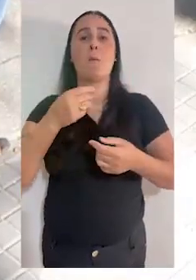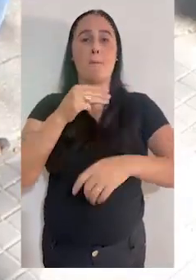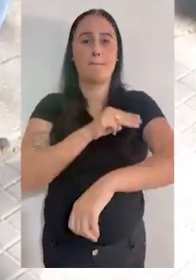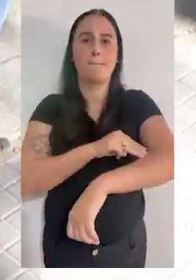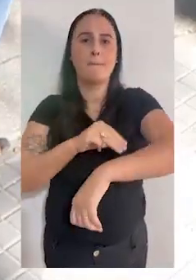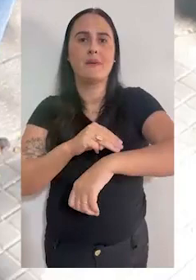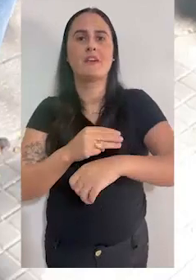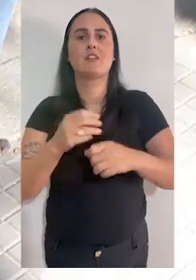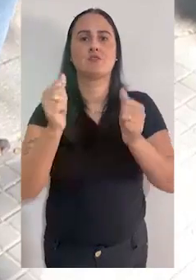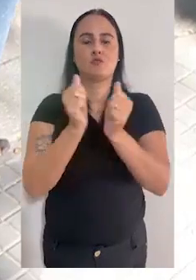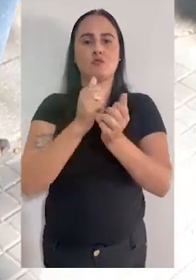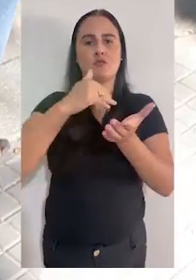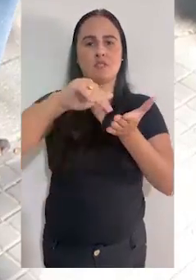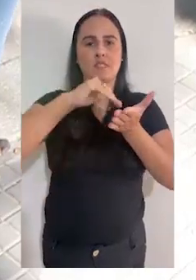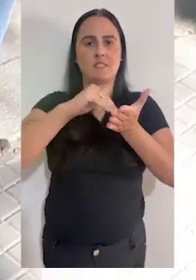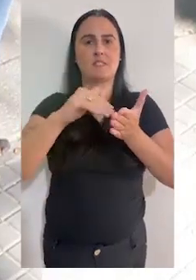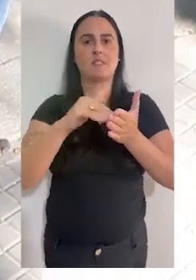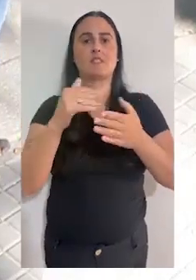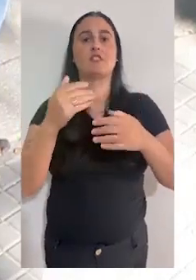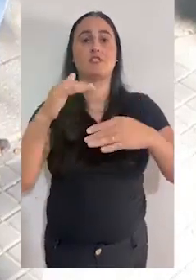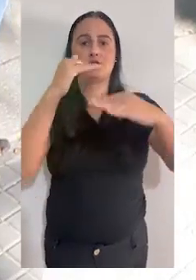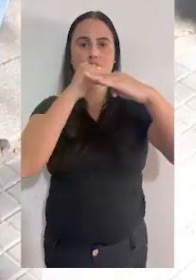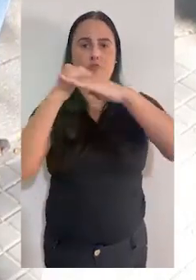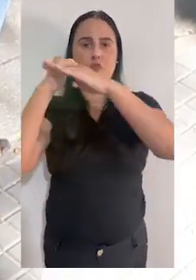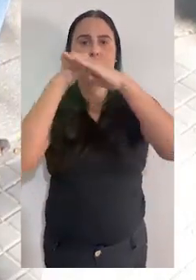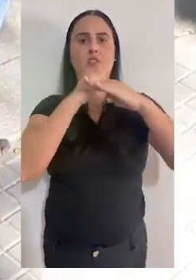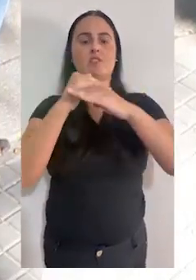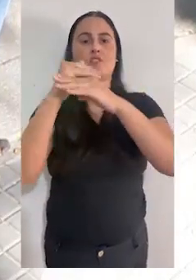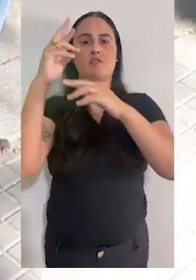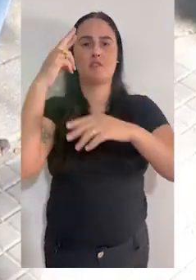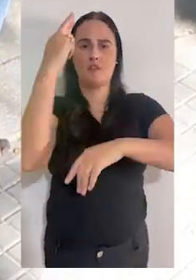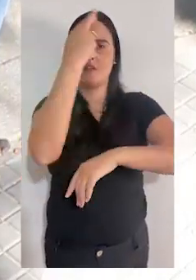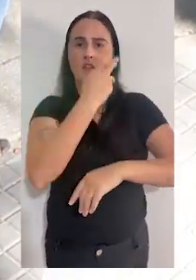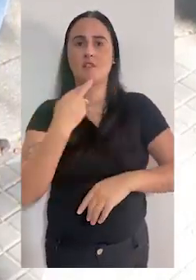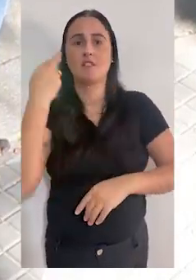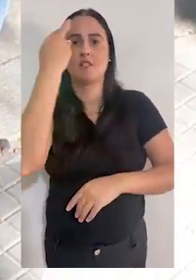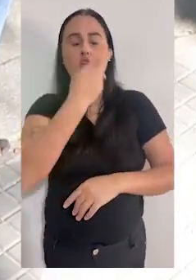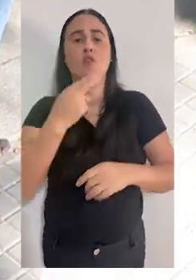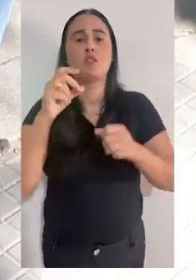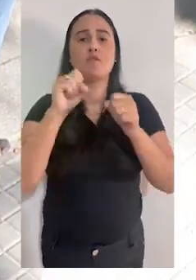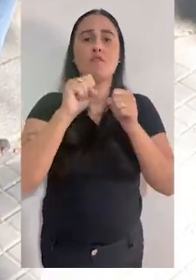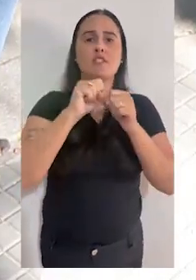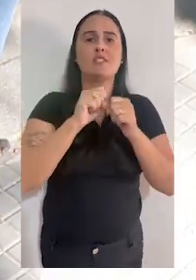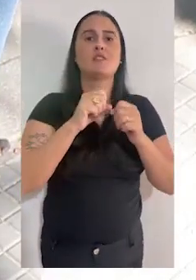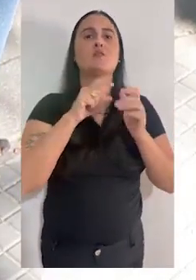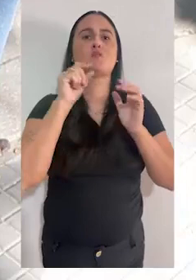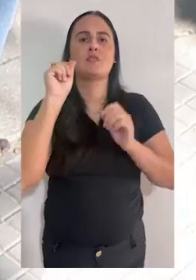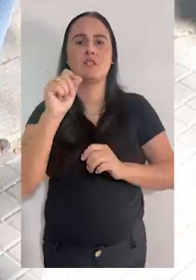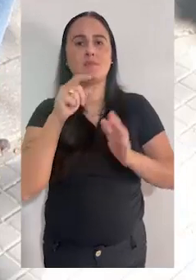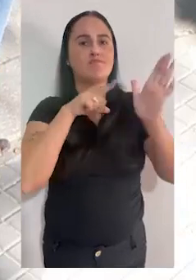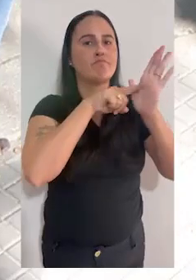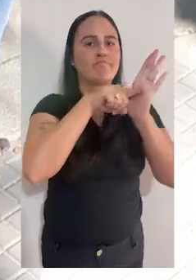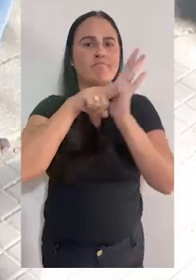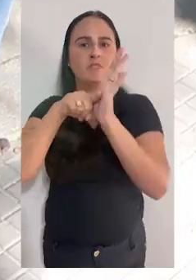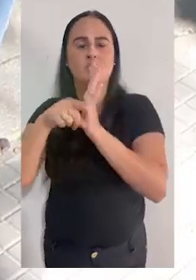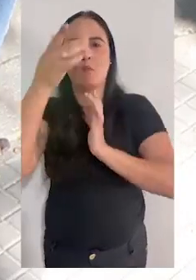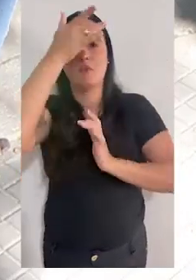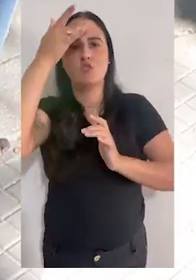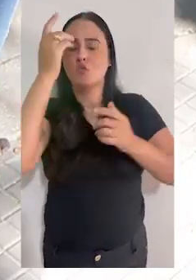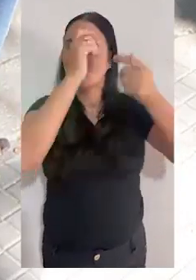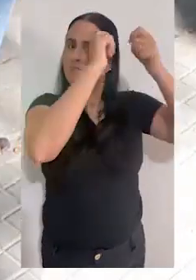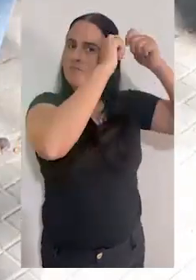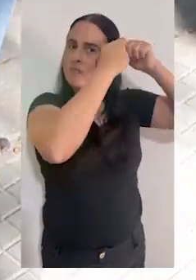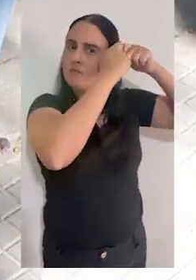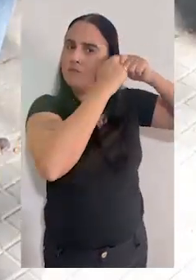Macaé, por meio da Secretaria de Igualdade Racial, está preparando os últimos detalhes do mapeamento sociocultural de pessoas transistas do